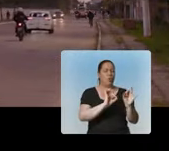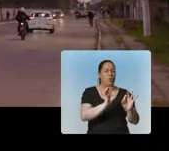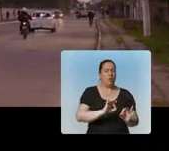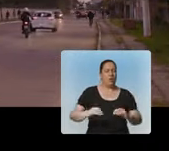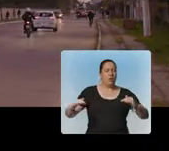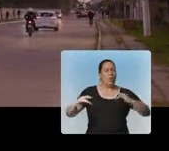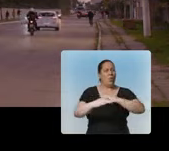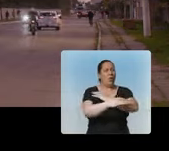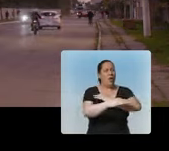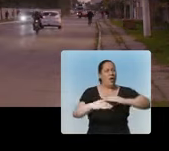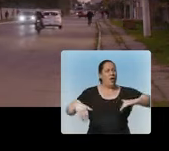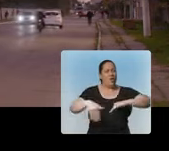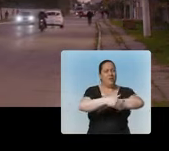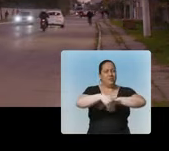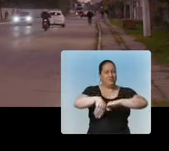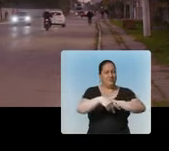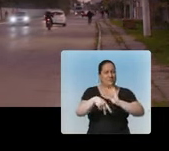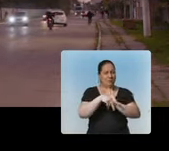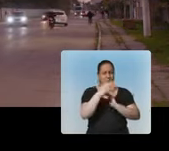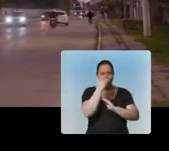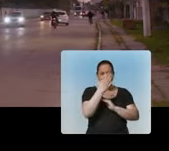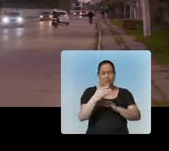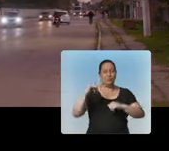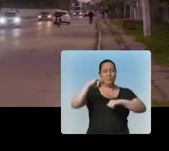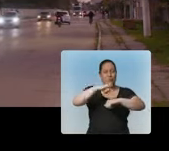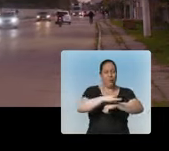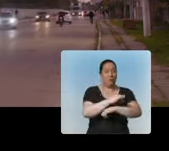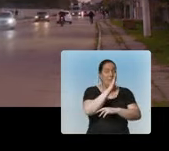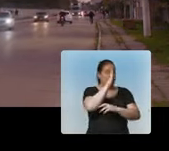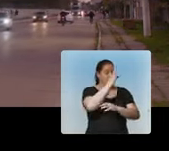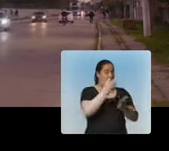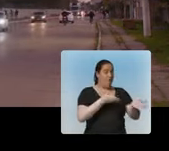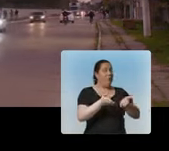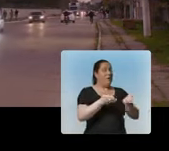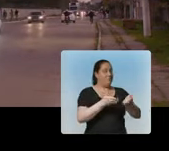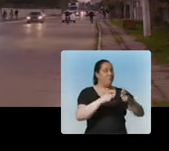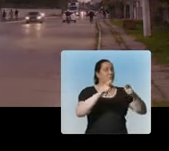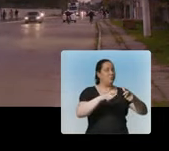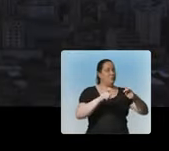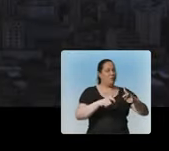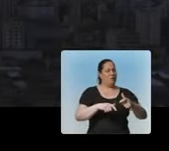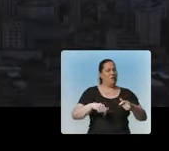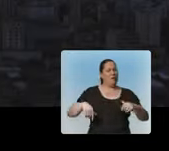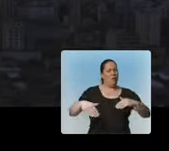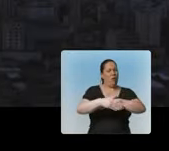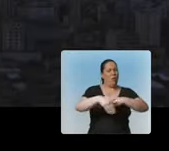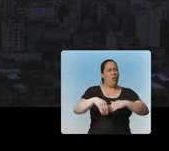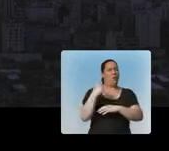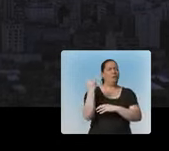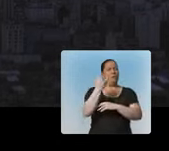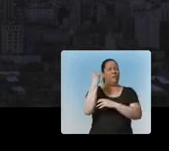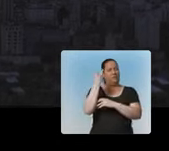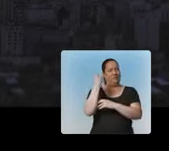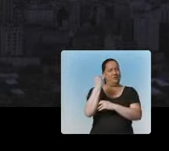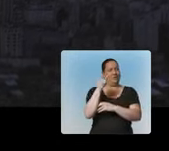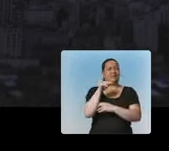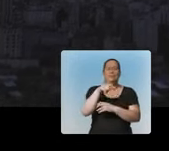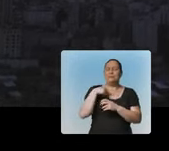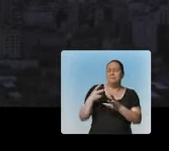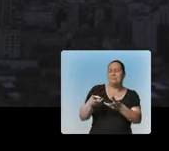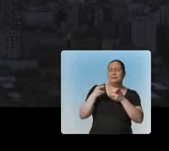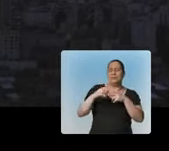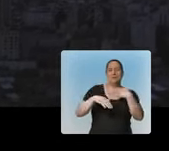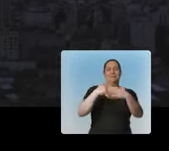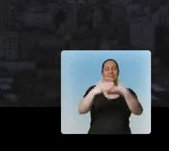requalificou toda a pavimentação da Avenida Zeferino Costa. Principal acesso ao local e uma via importante da Zona Norte.